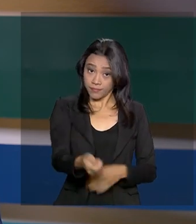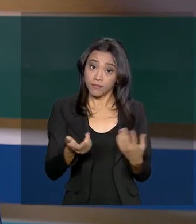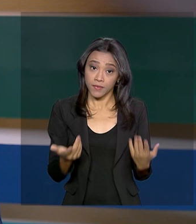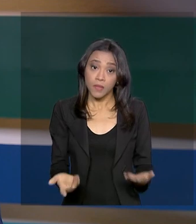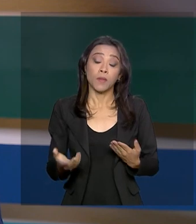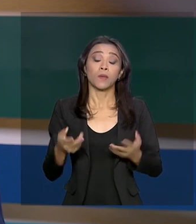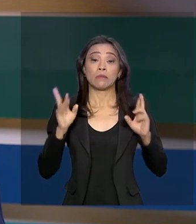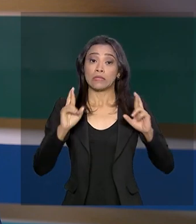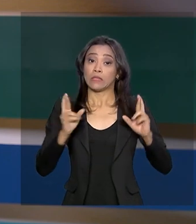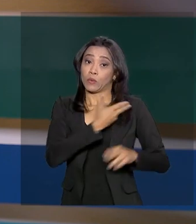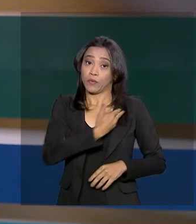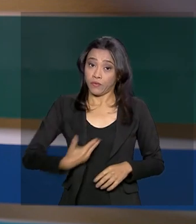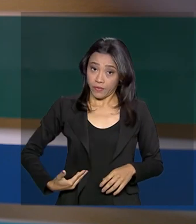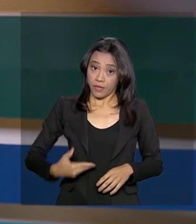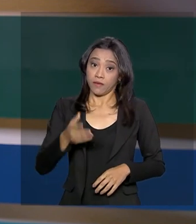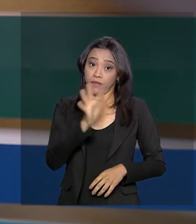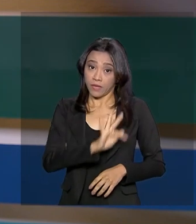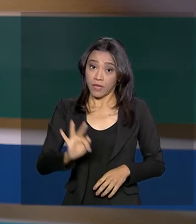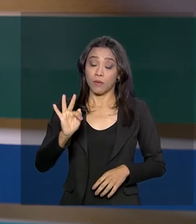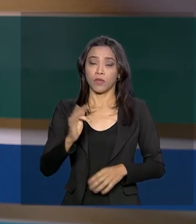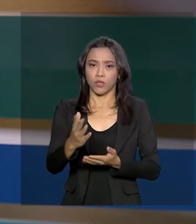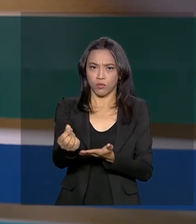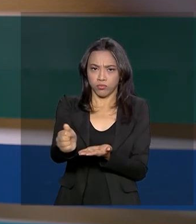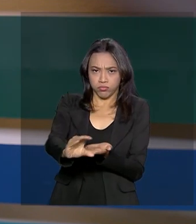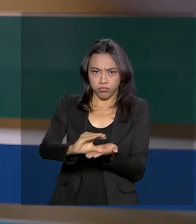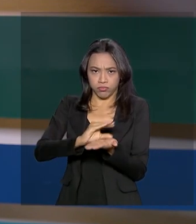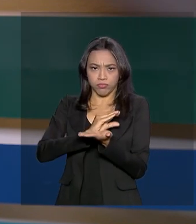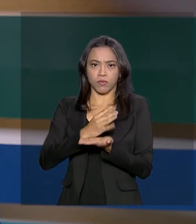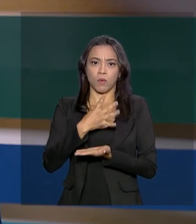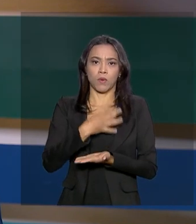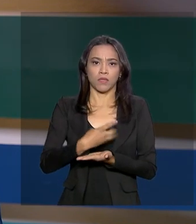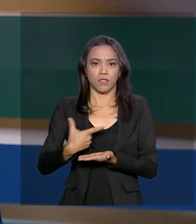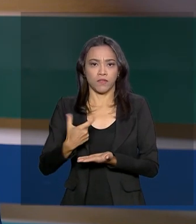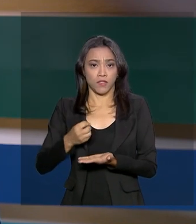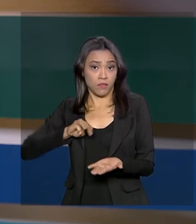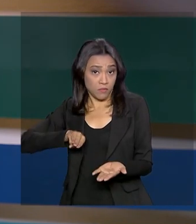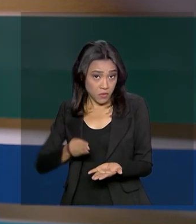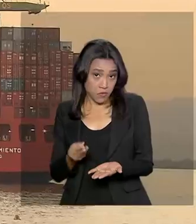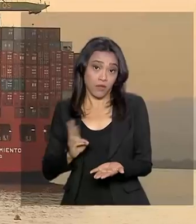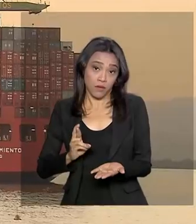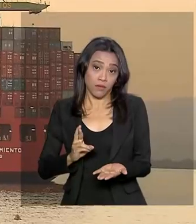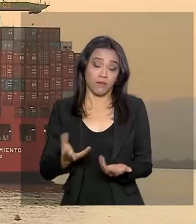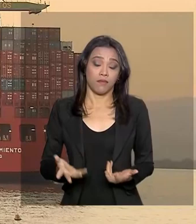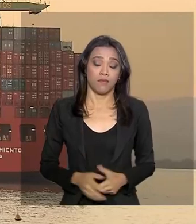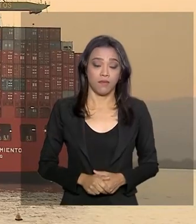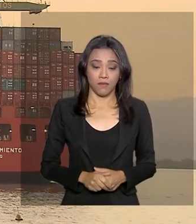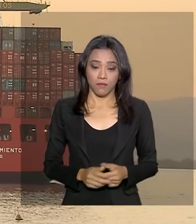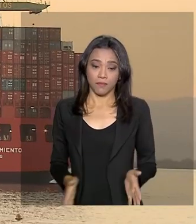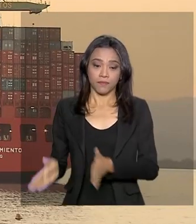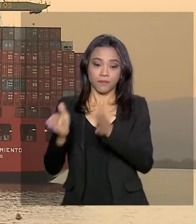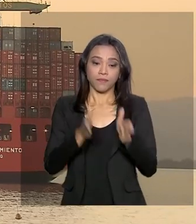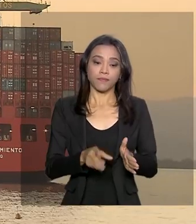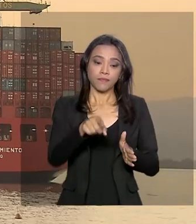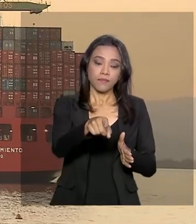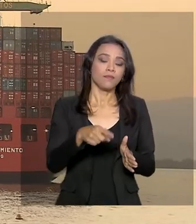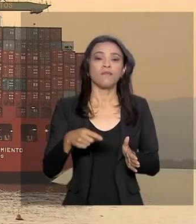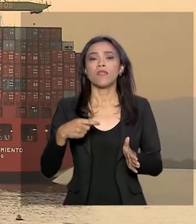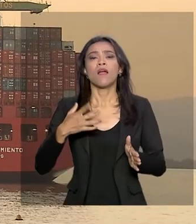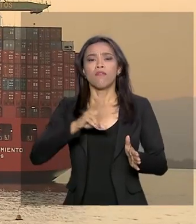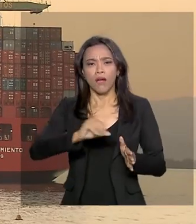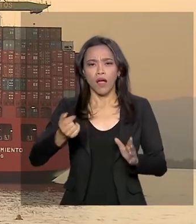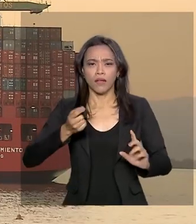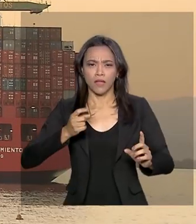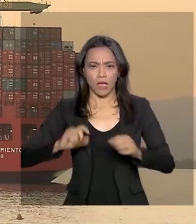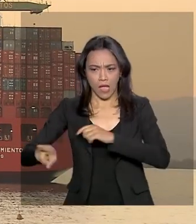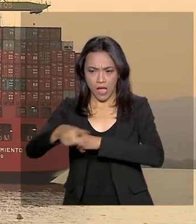federal é de que os investimentos cheguem a 420 milhões de reais. Os operadores vão administrar